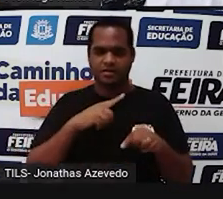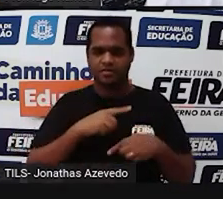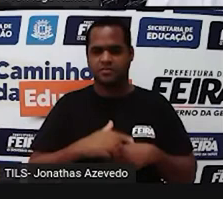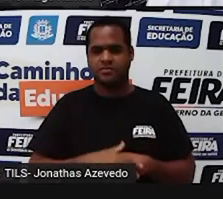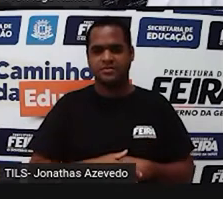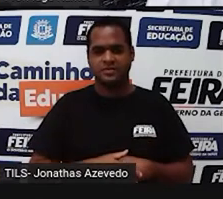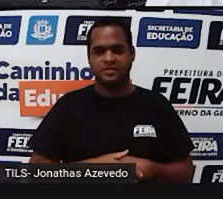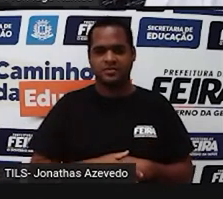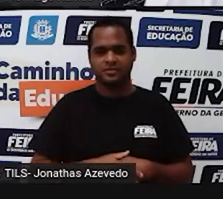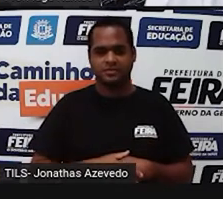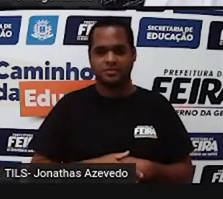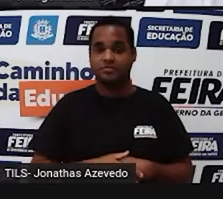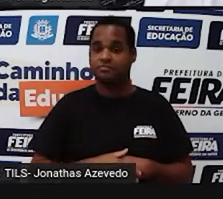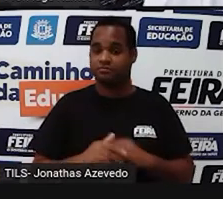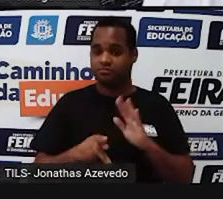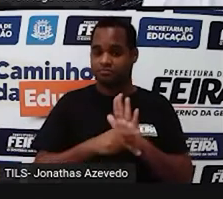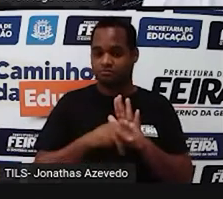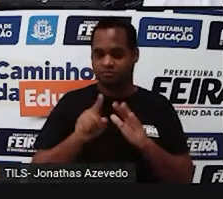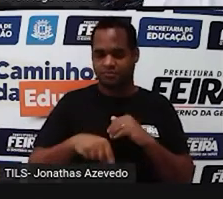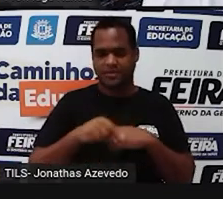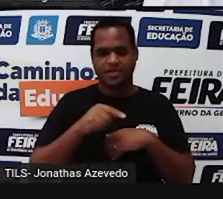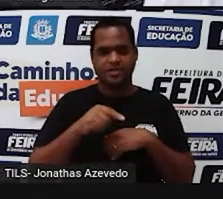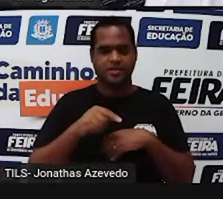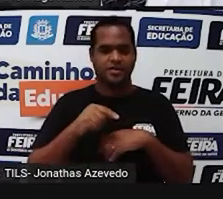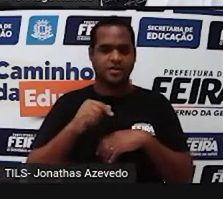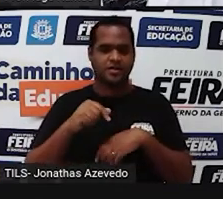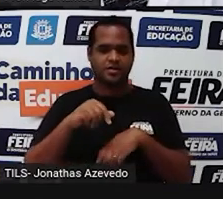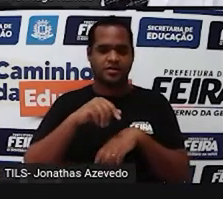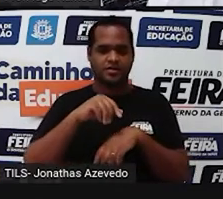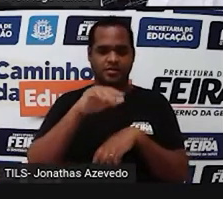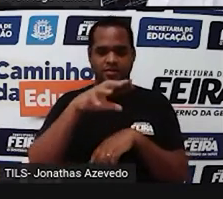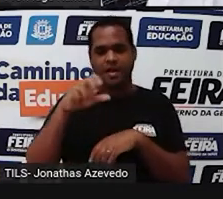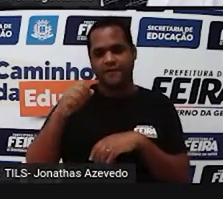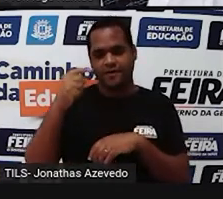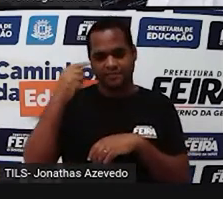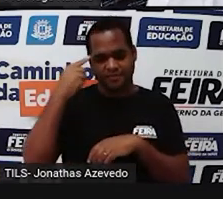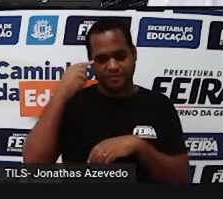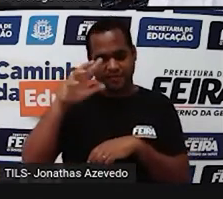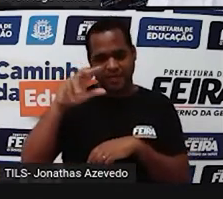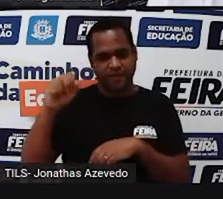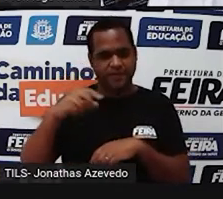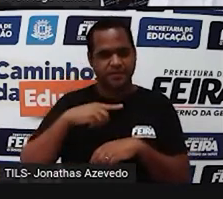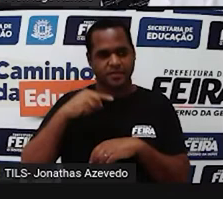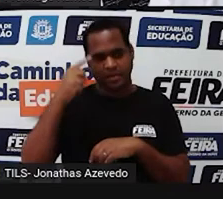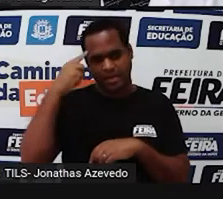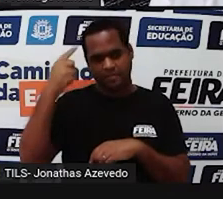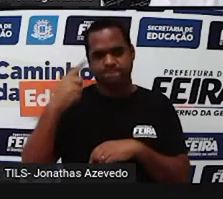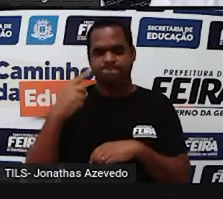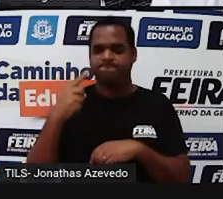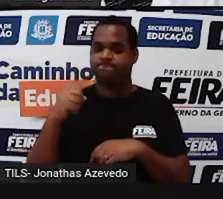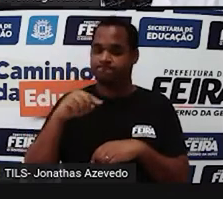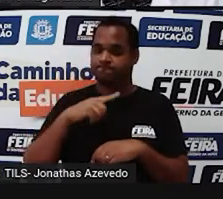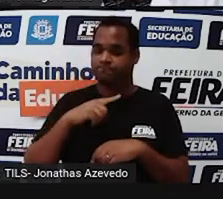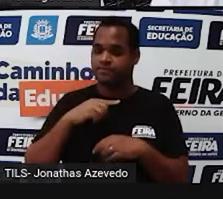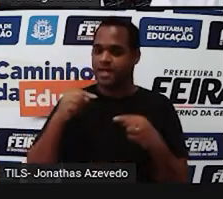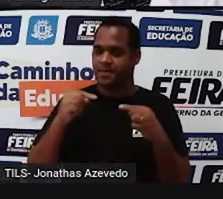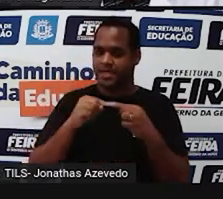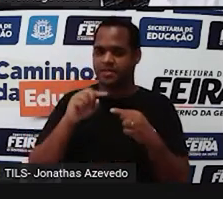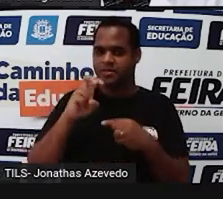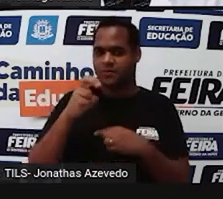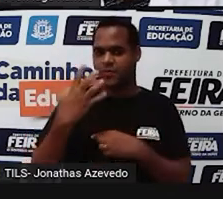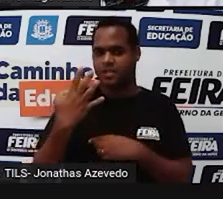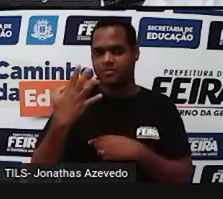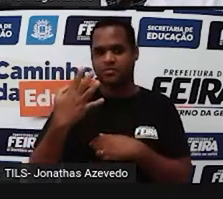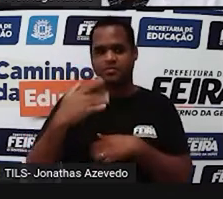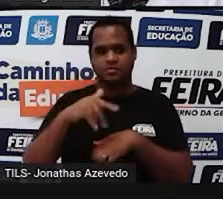tem país da África que o idioma é o português, né? E são seis, né? Desses 54 países